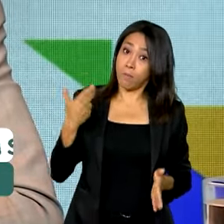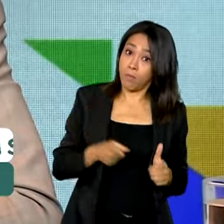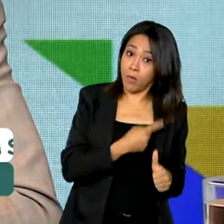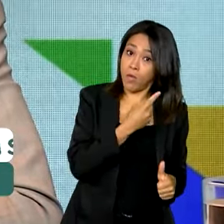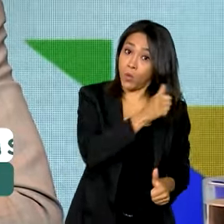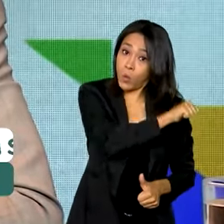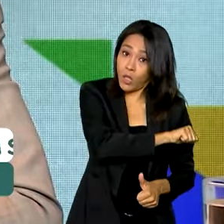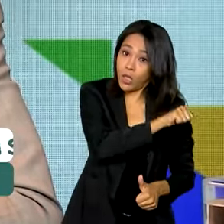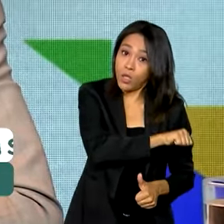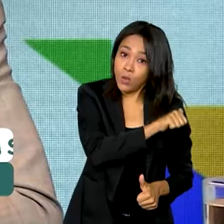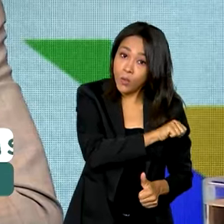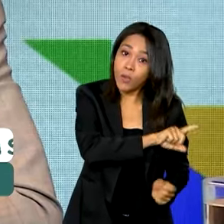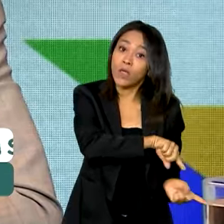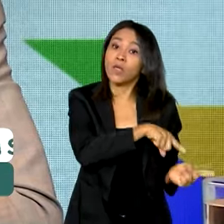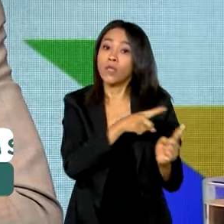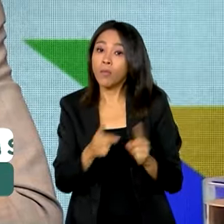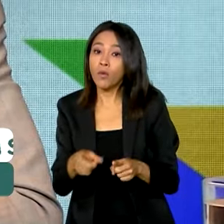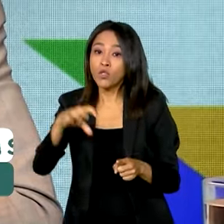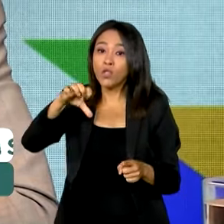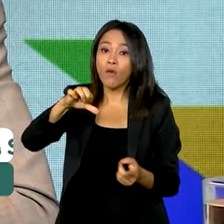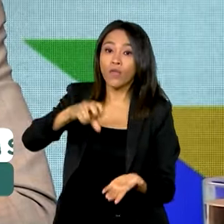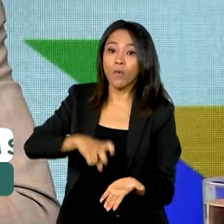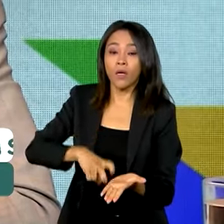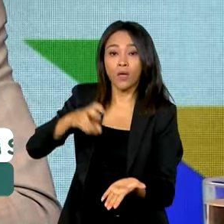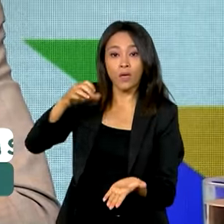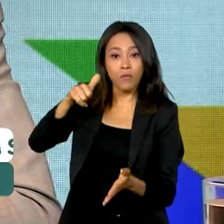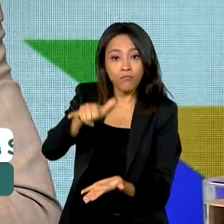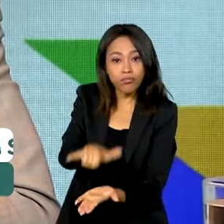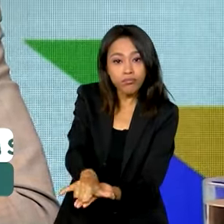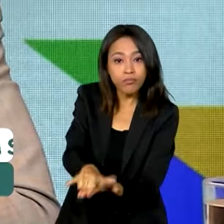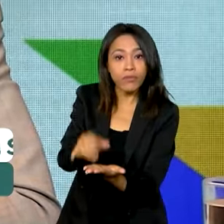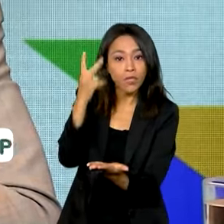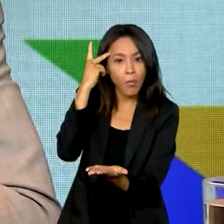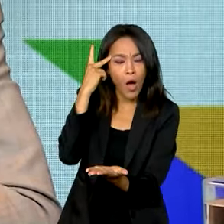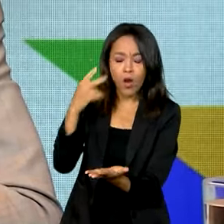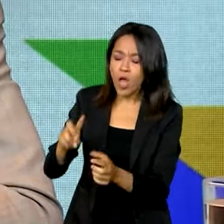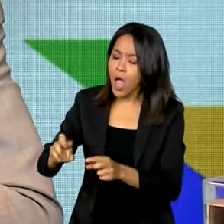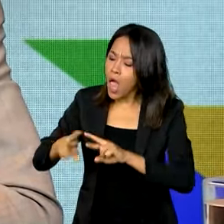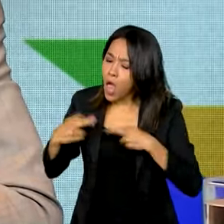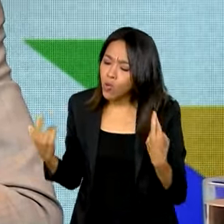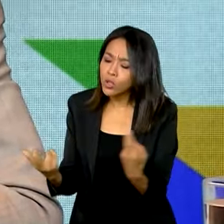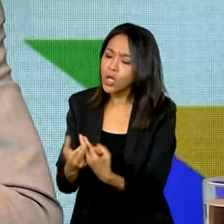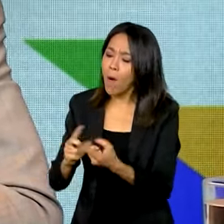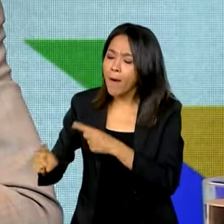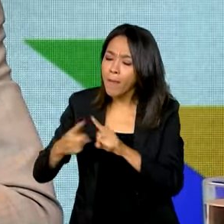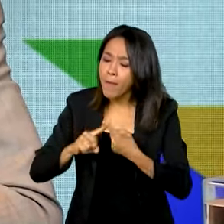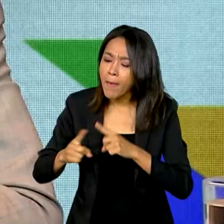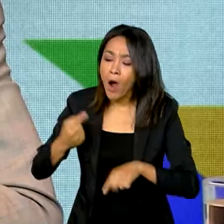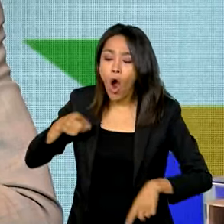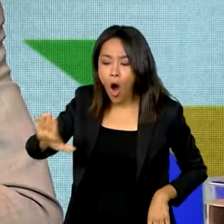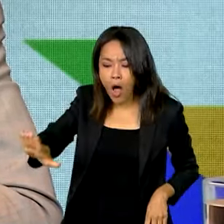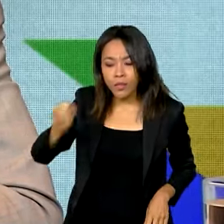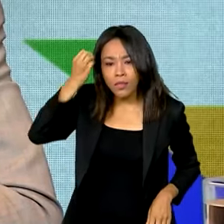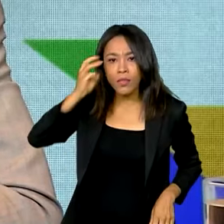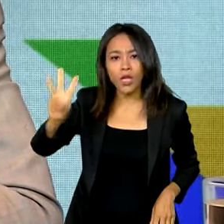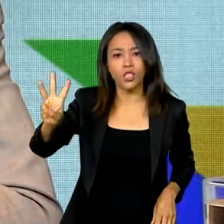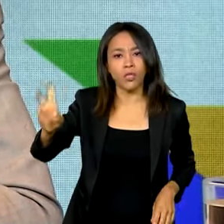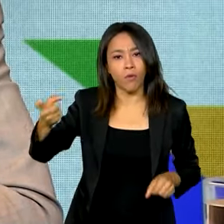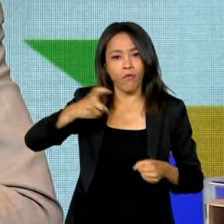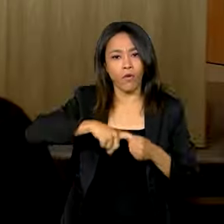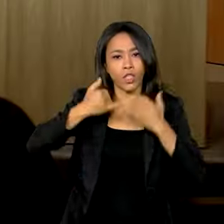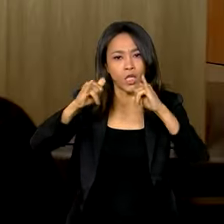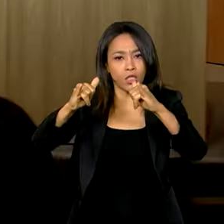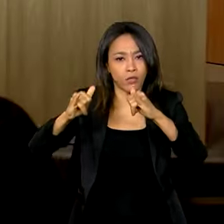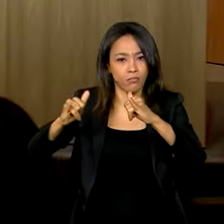Janeiro, pousei em São Paulo nove horas da manhã, fiz a reunião, onze horas da manhã, deu a coletiva e dei três dias para ela restabelecer a energia.